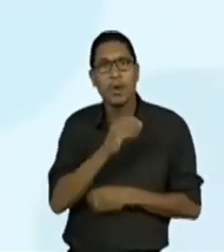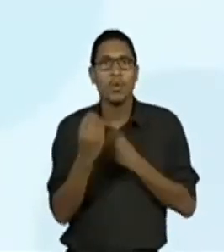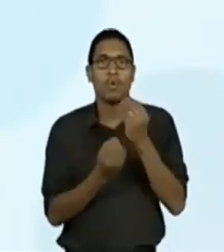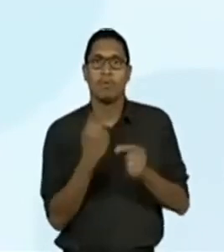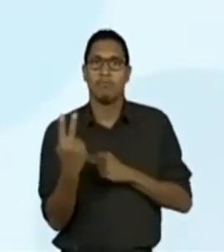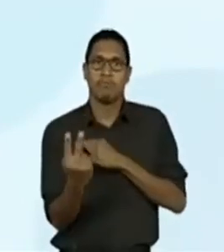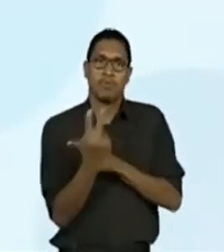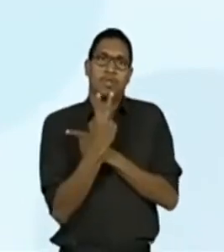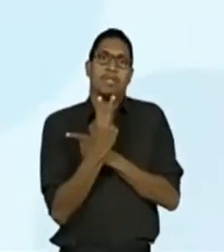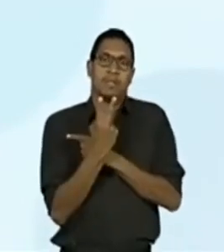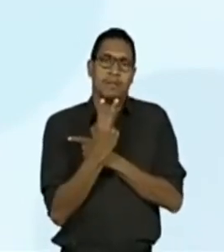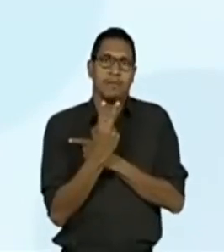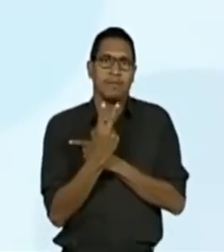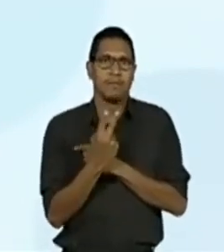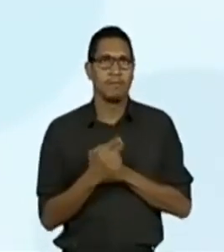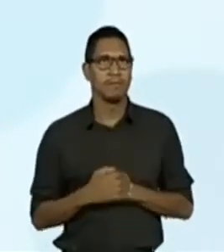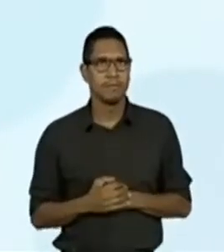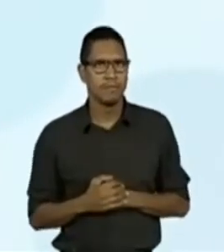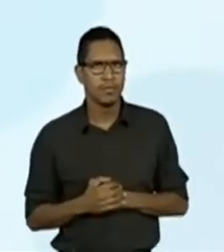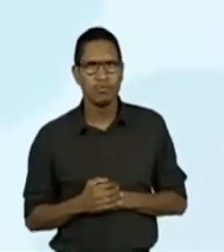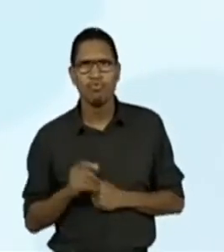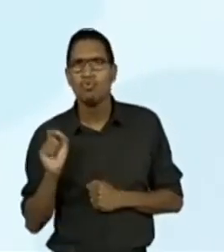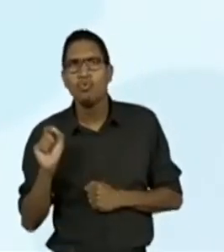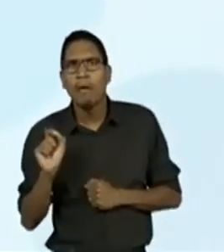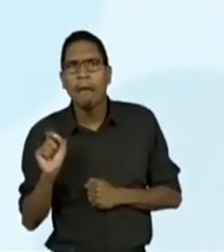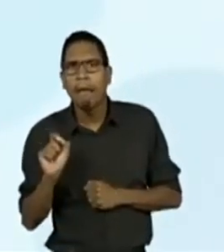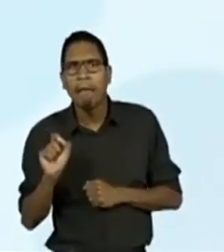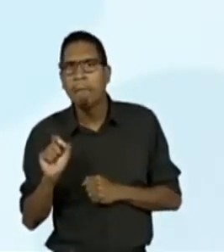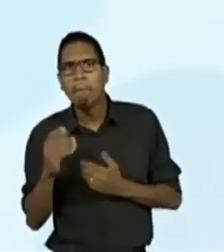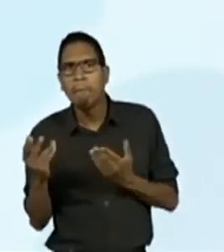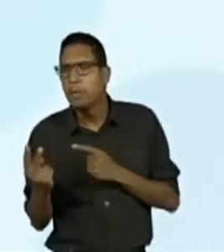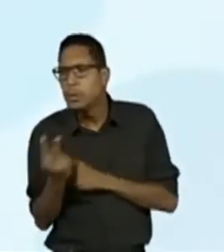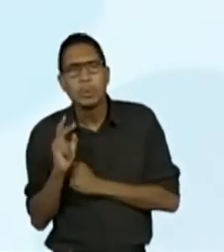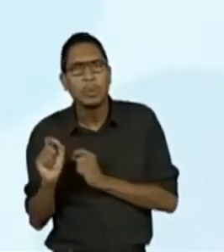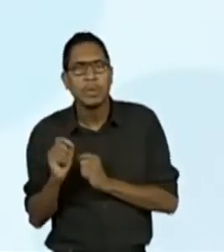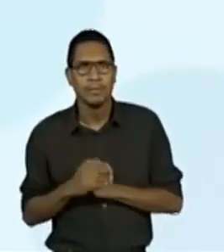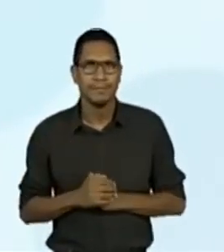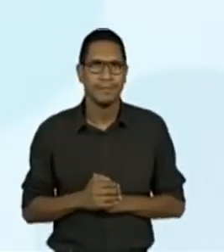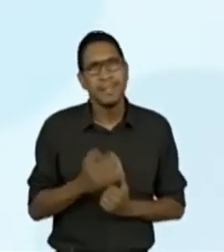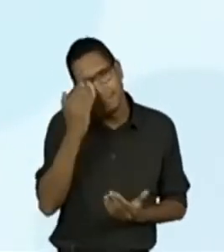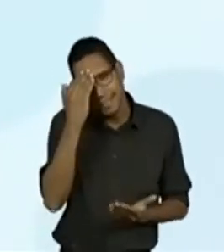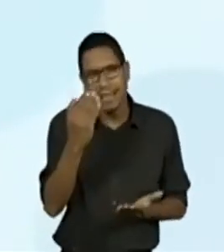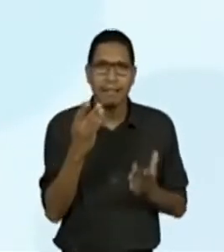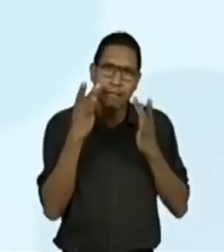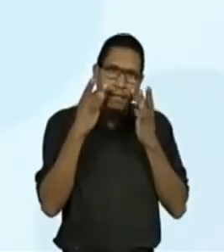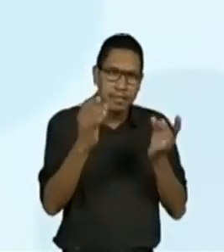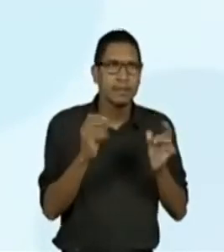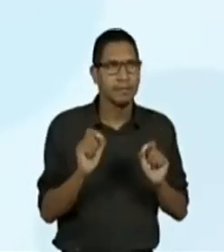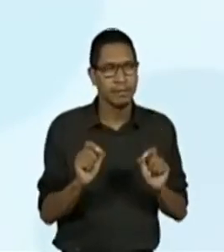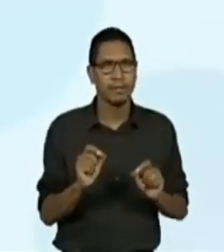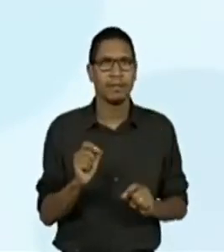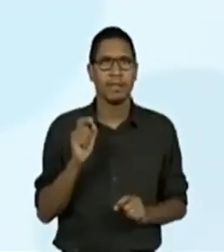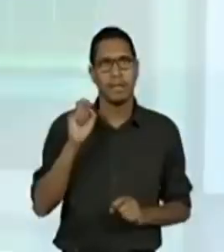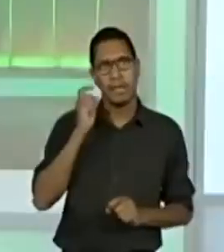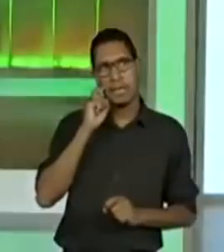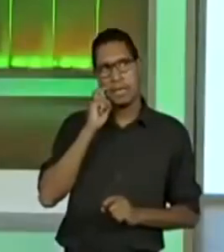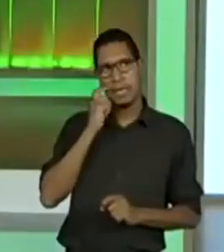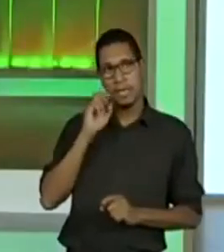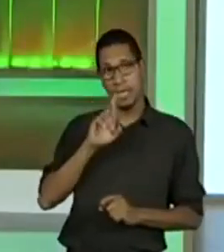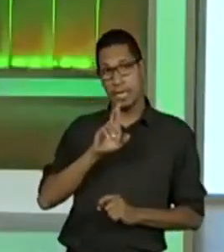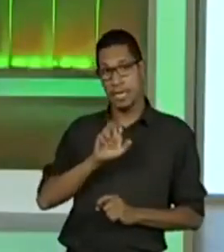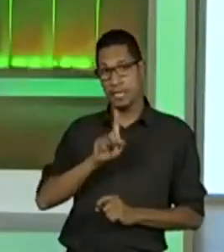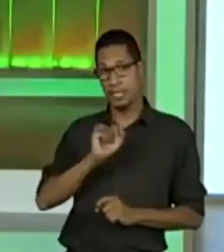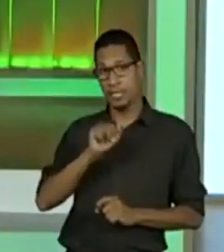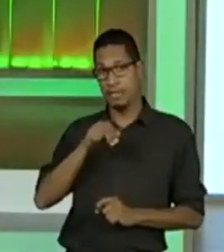Do que? Obrigada pela sua atenção, Regianinha. Aqui, a gente tem uma